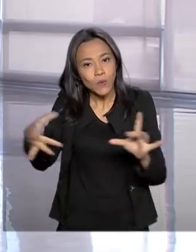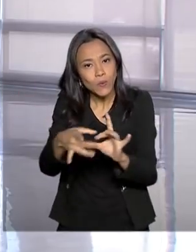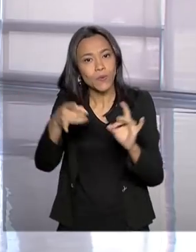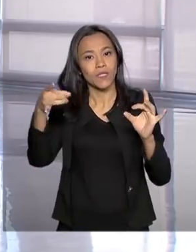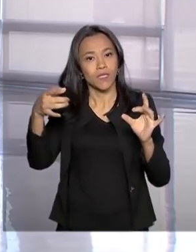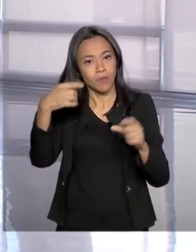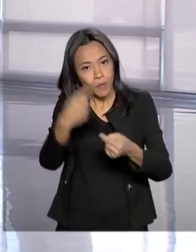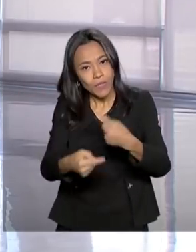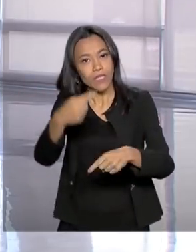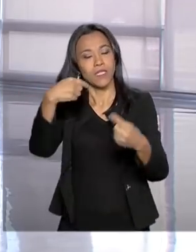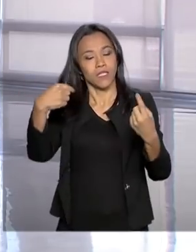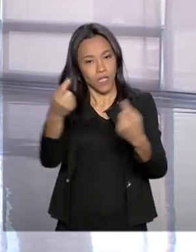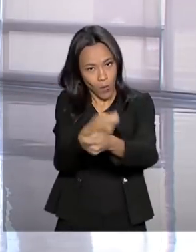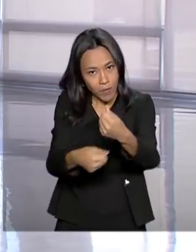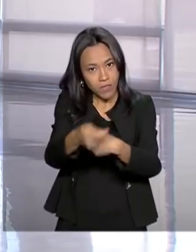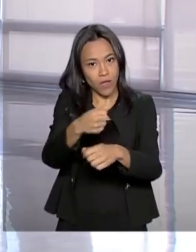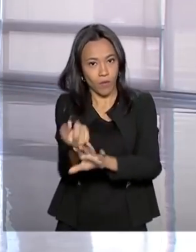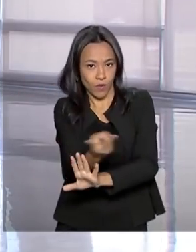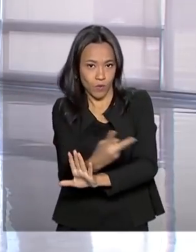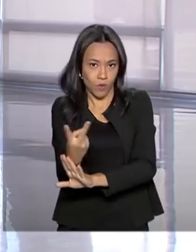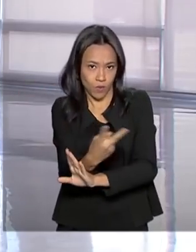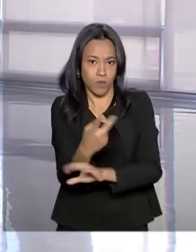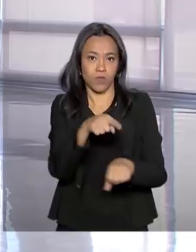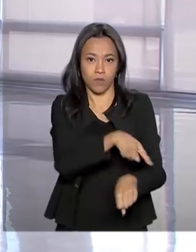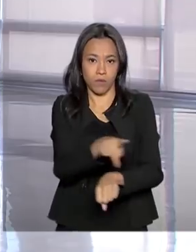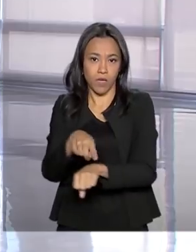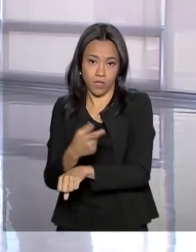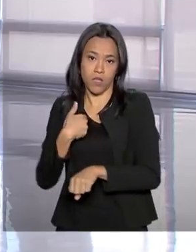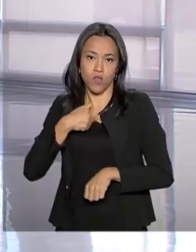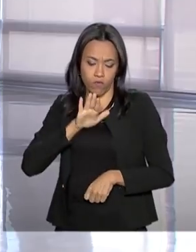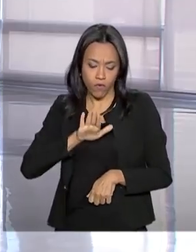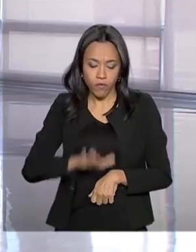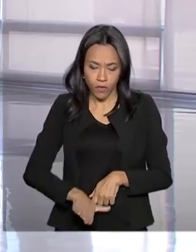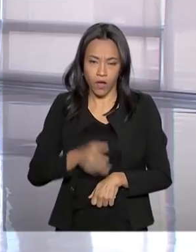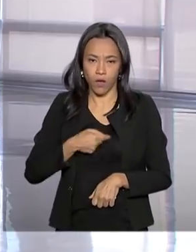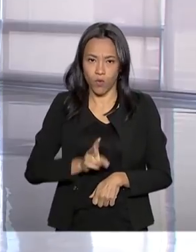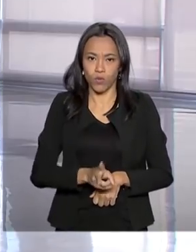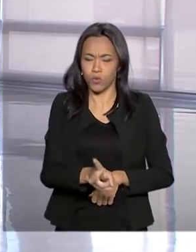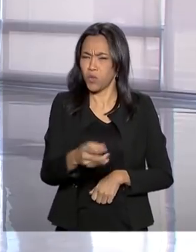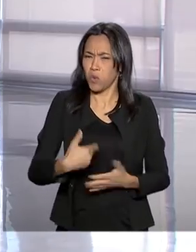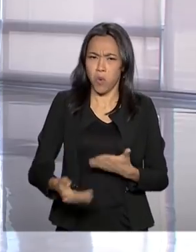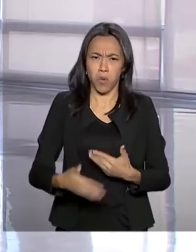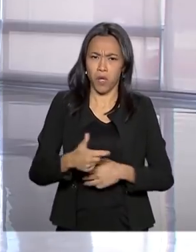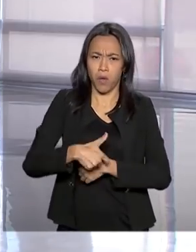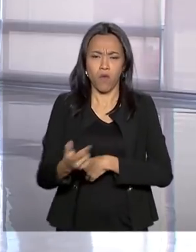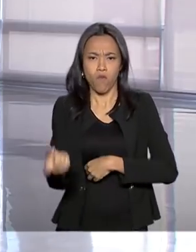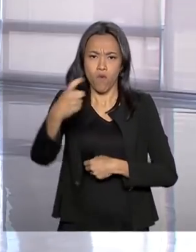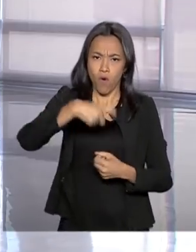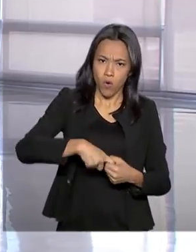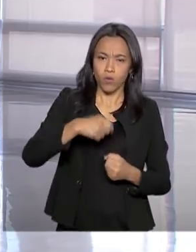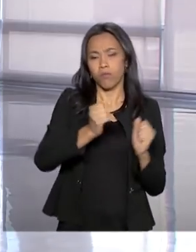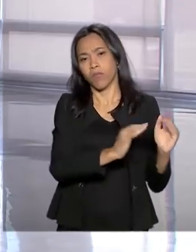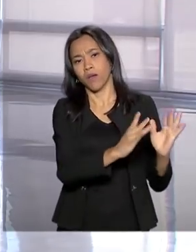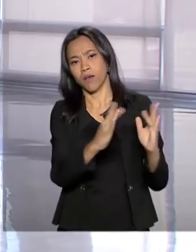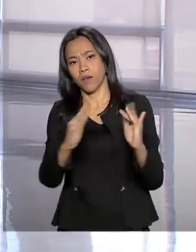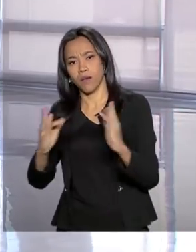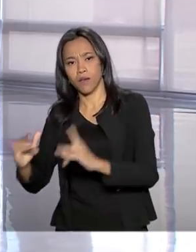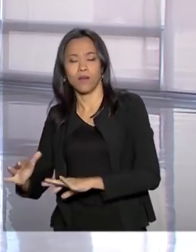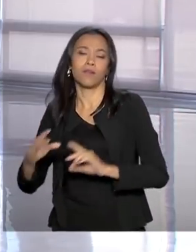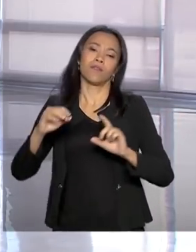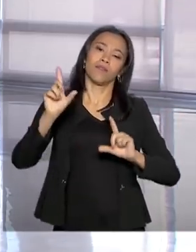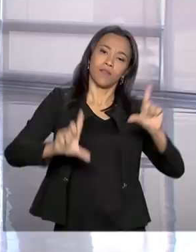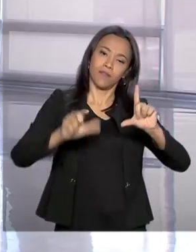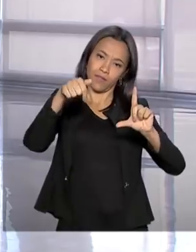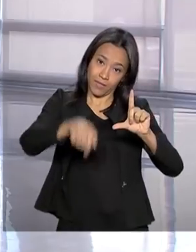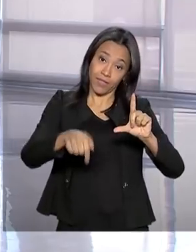política entre os dois países. Eu continuo aqui no Palácio do Planalto e volto a qualquer momento durante a nossa programação com outras